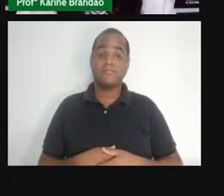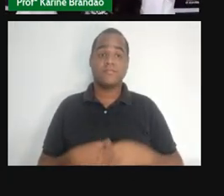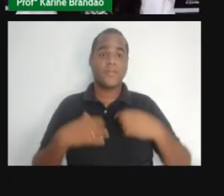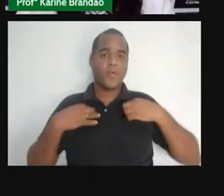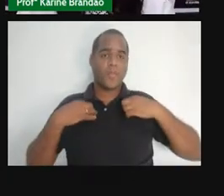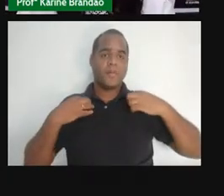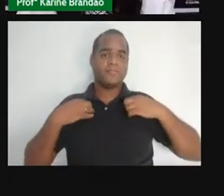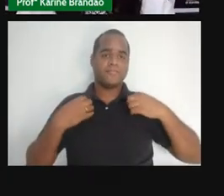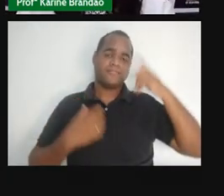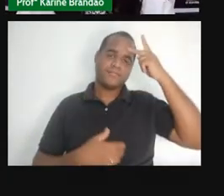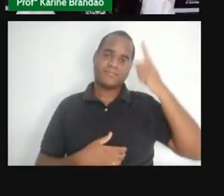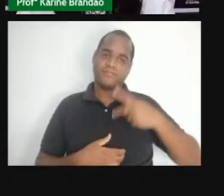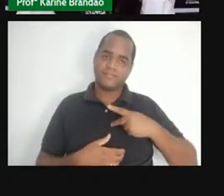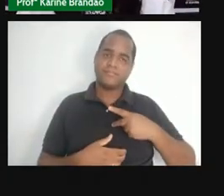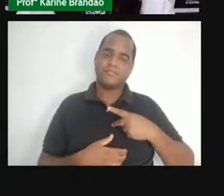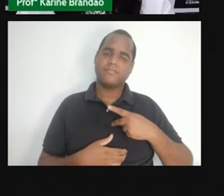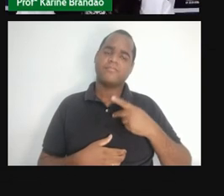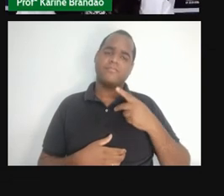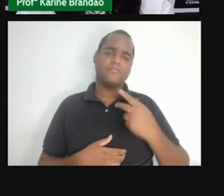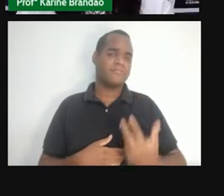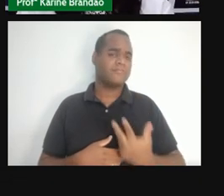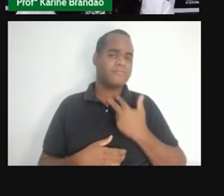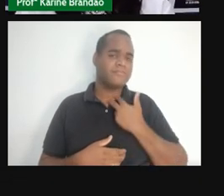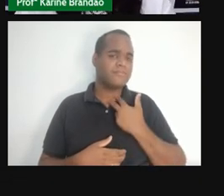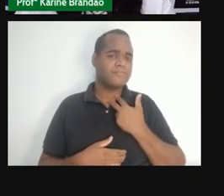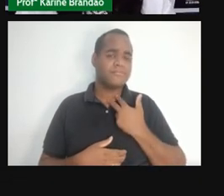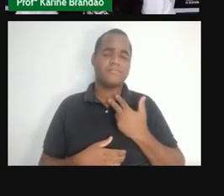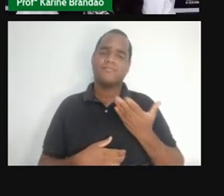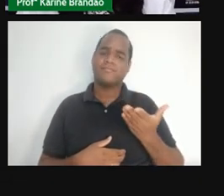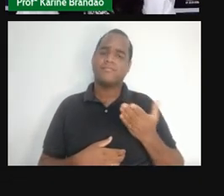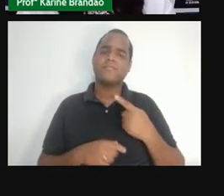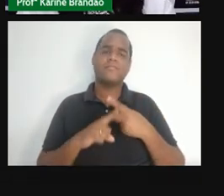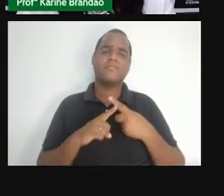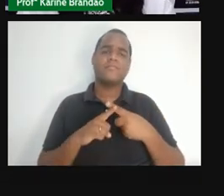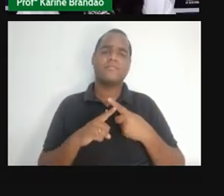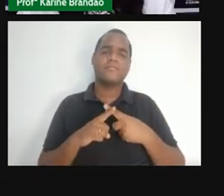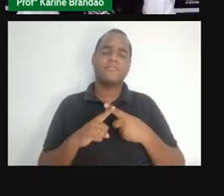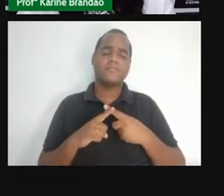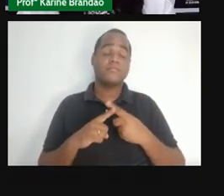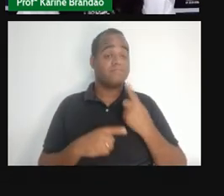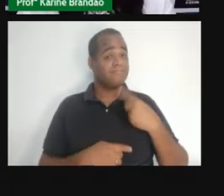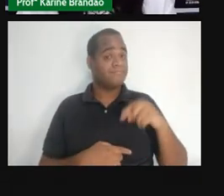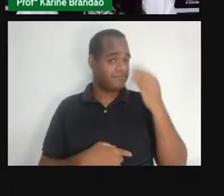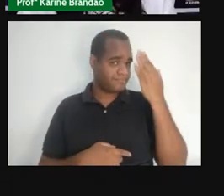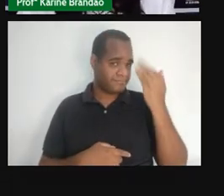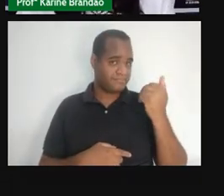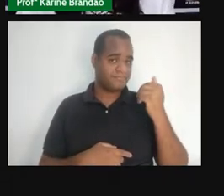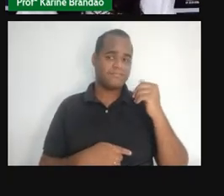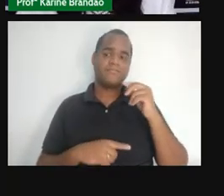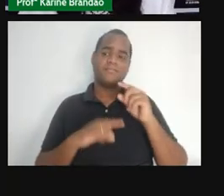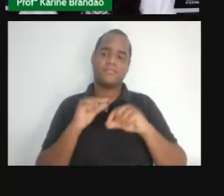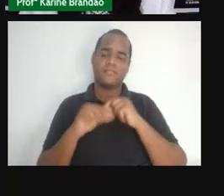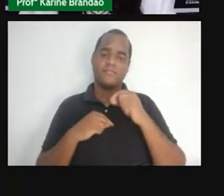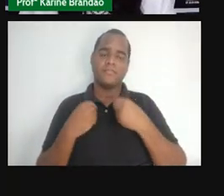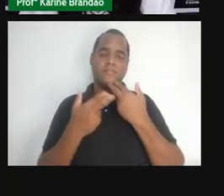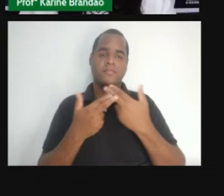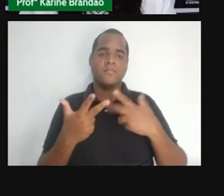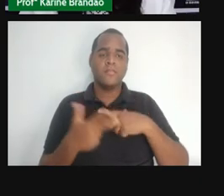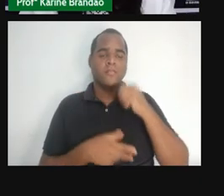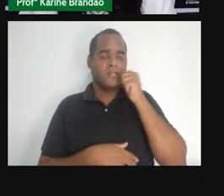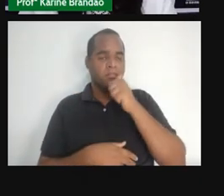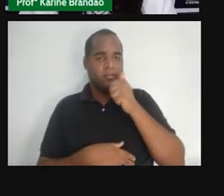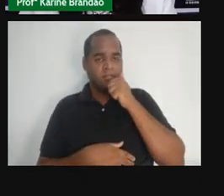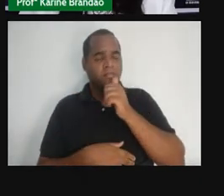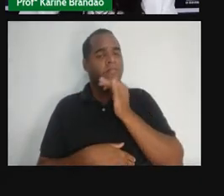compartilhar objetos de uso pessoal, ok, verdade. Não compartilhar roupas íntimas, também, por que minha pró